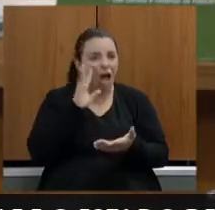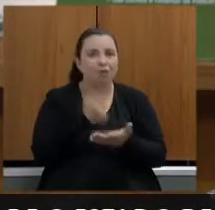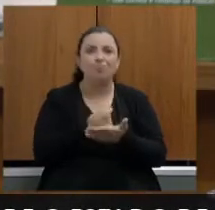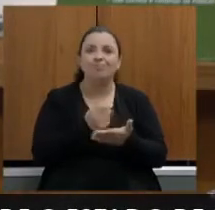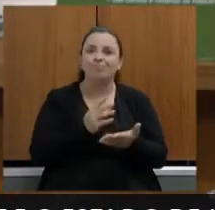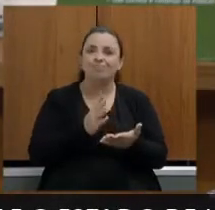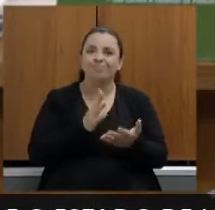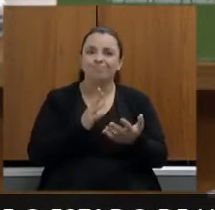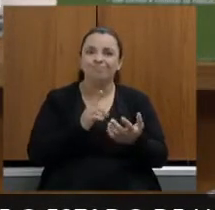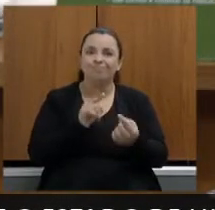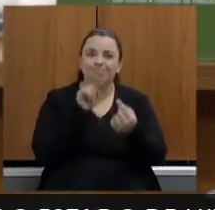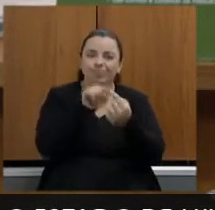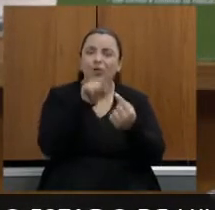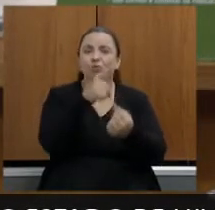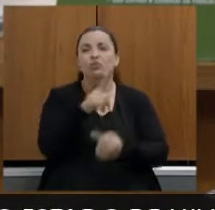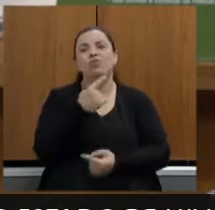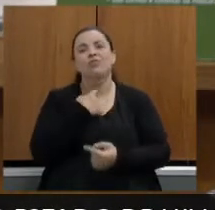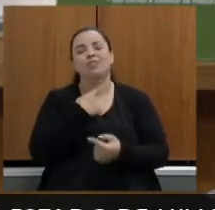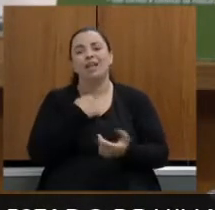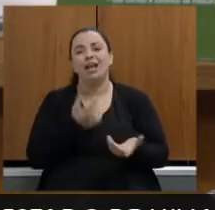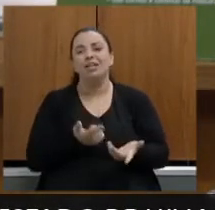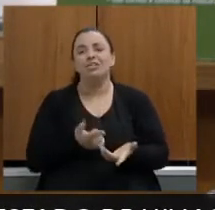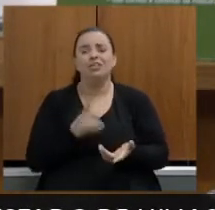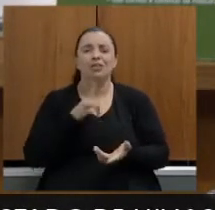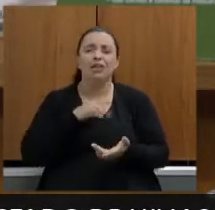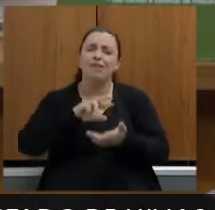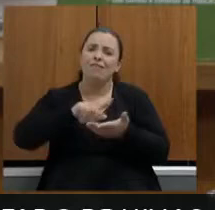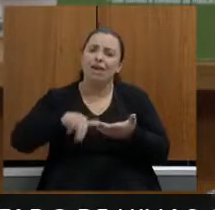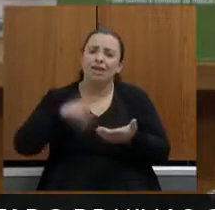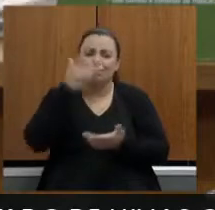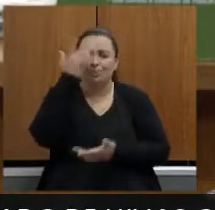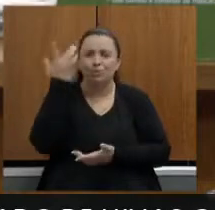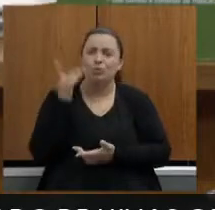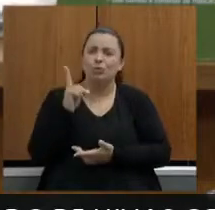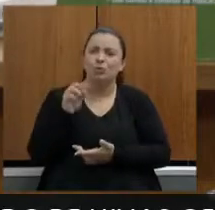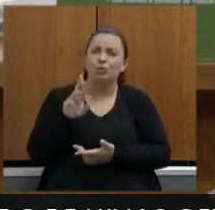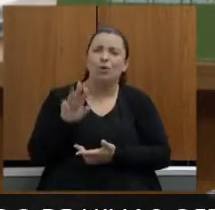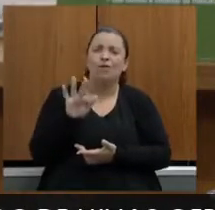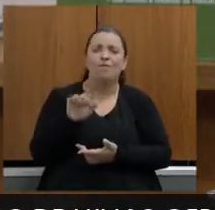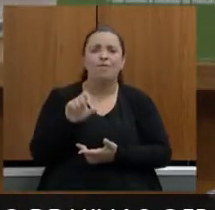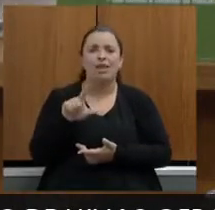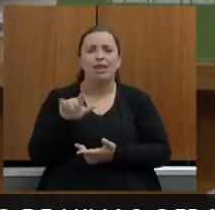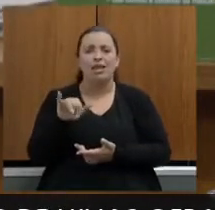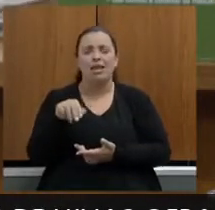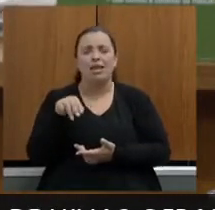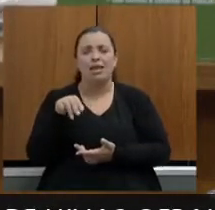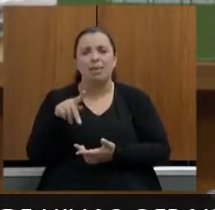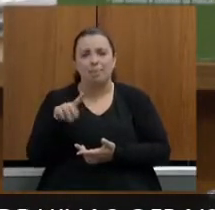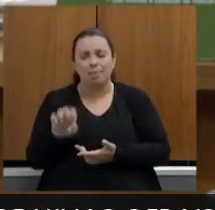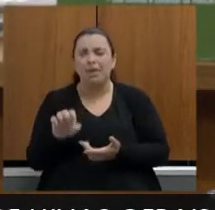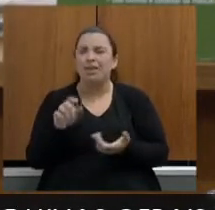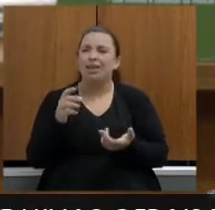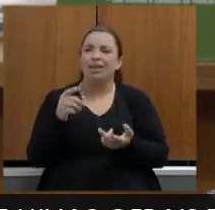lá doutor Felipe doutora Carolina Morichita colegas do Ministério Público Federal doutor